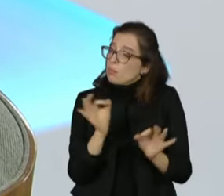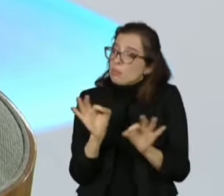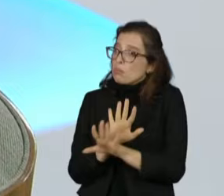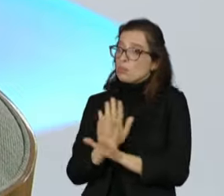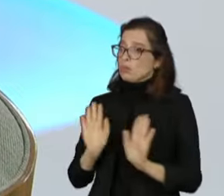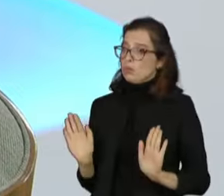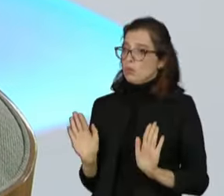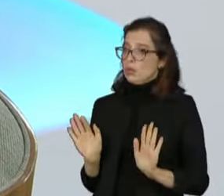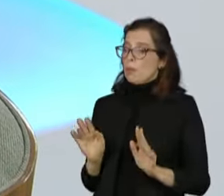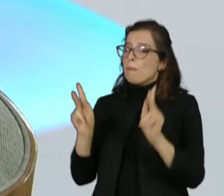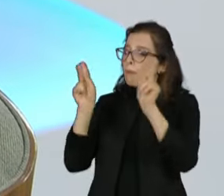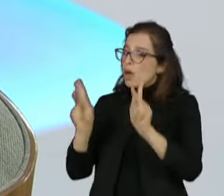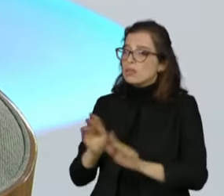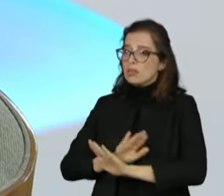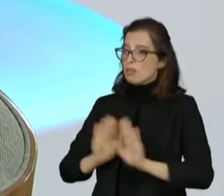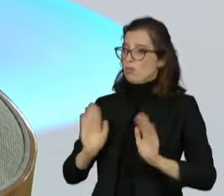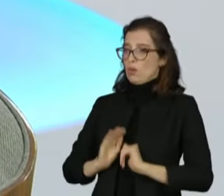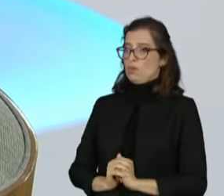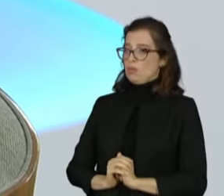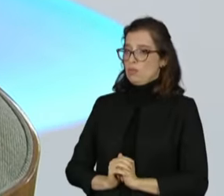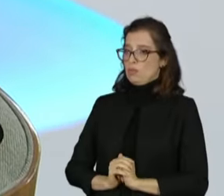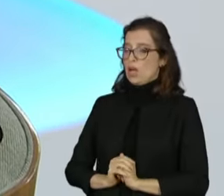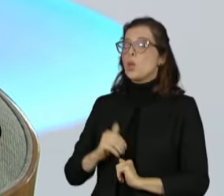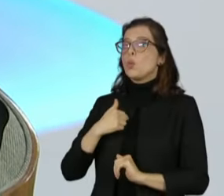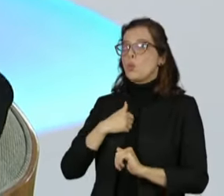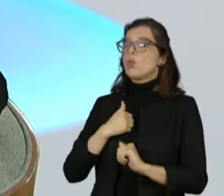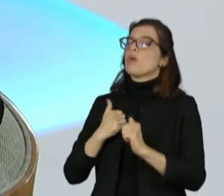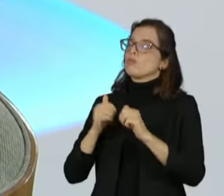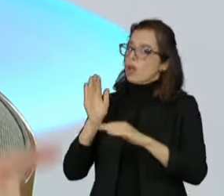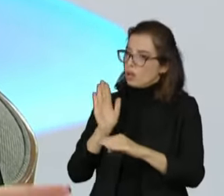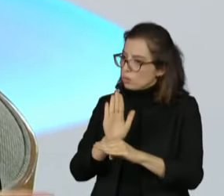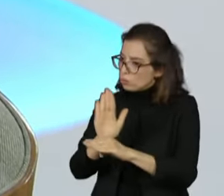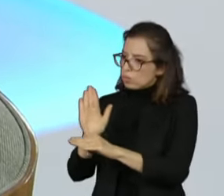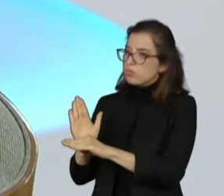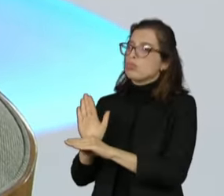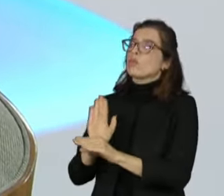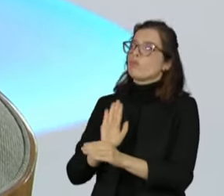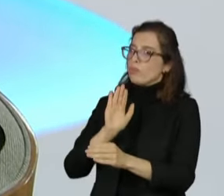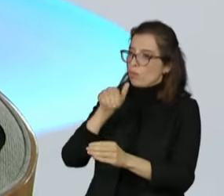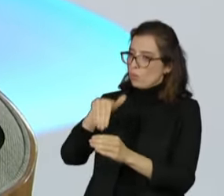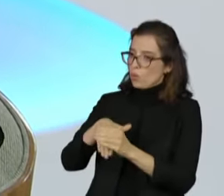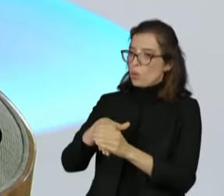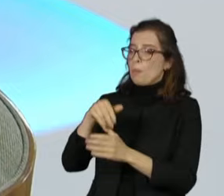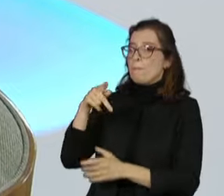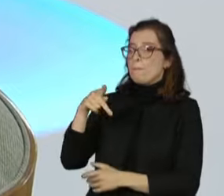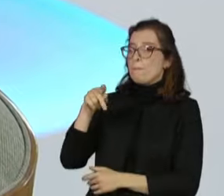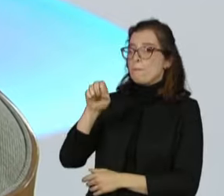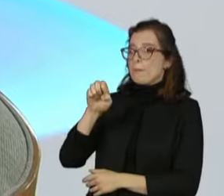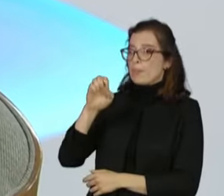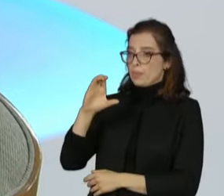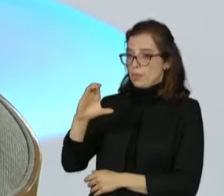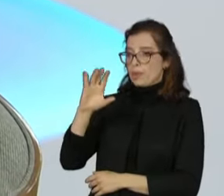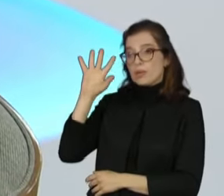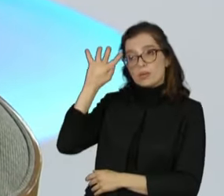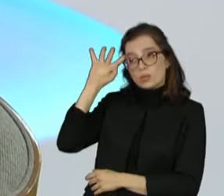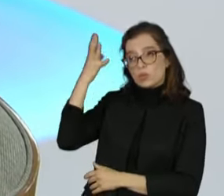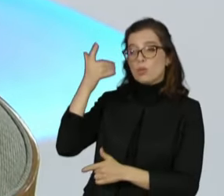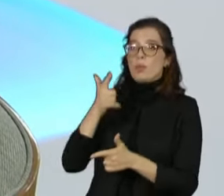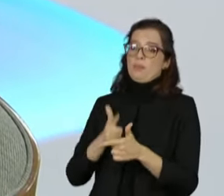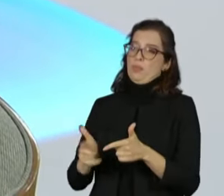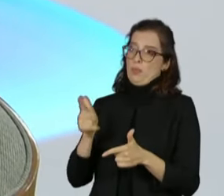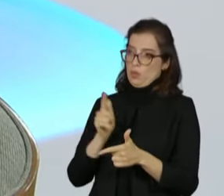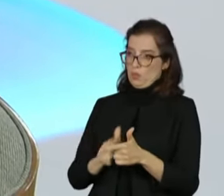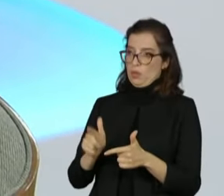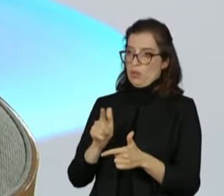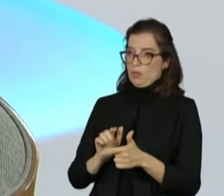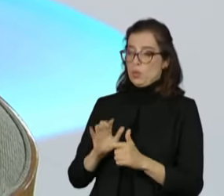Tanto é que eu ajudei uma PEC, eu acho que é essa que você está se referindo, que hoje está na Câmara, que resolve o problema. Toda a